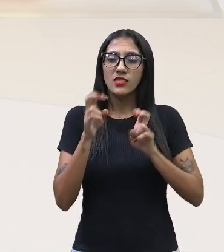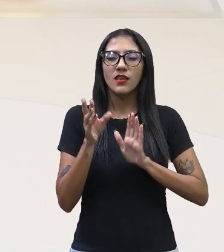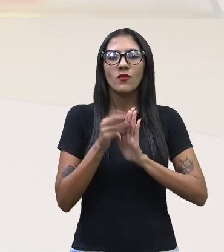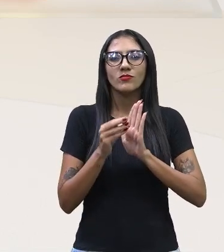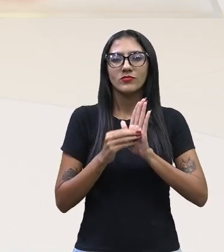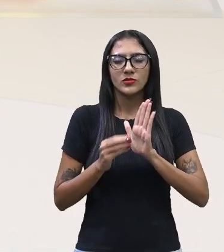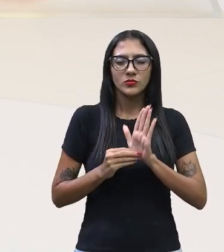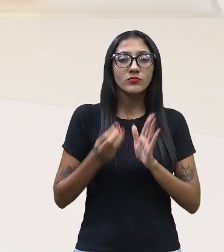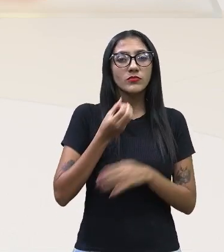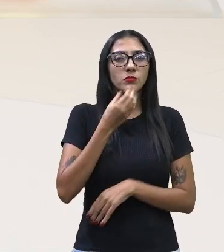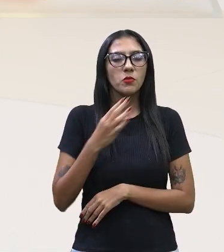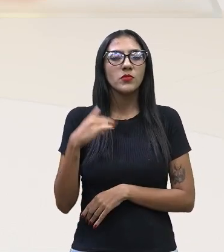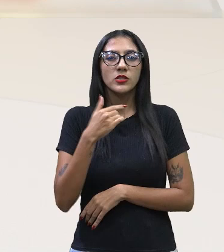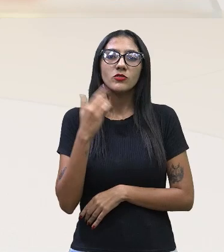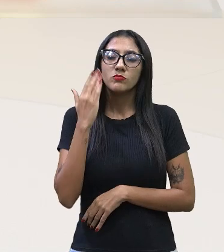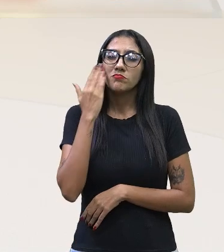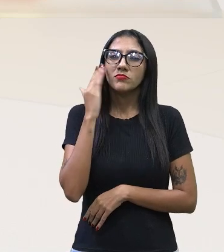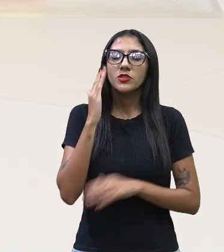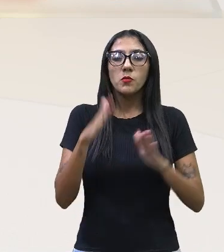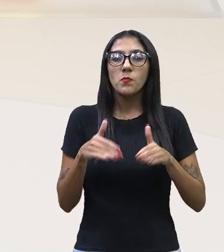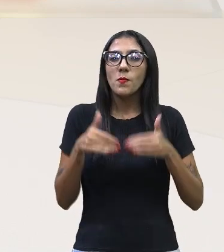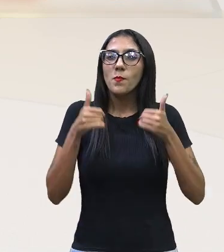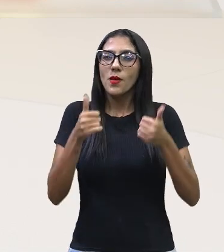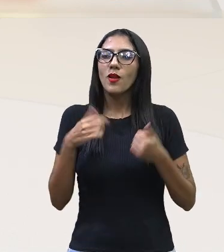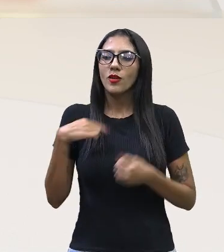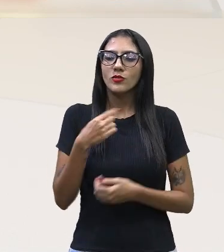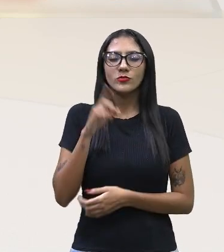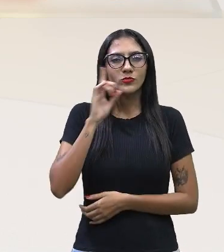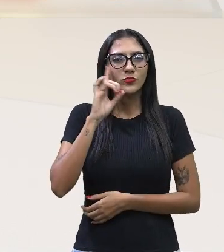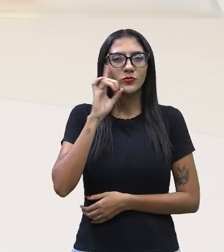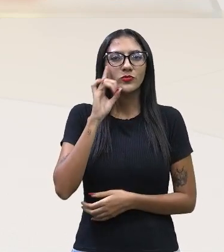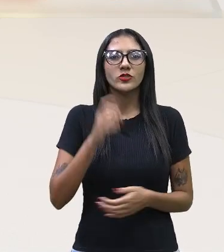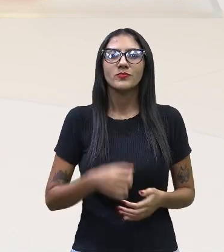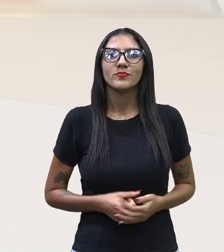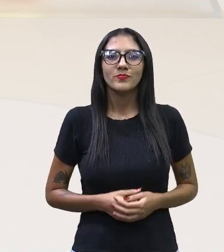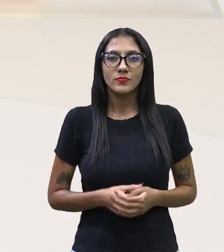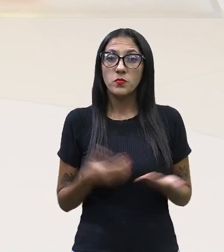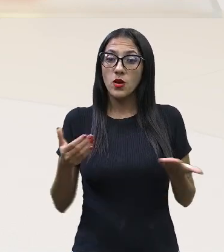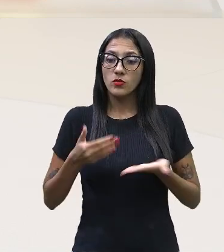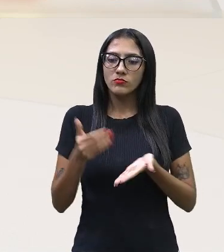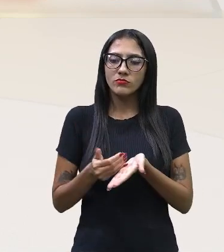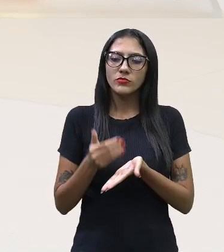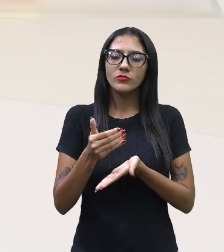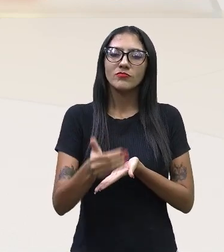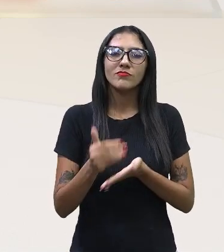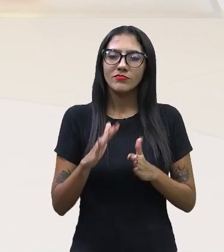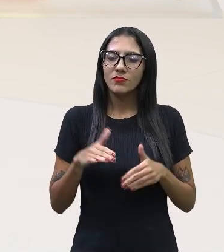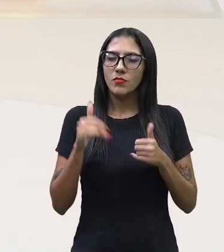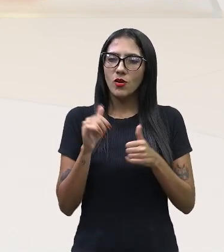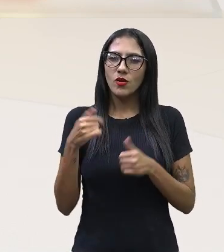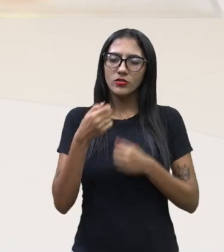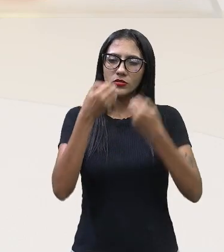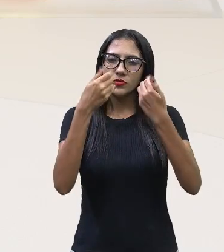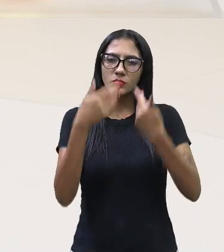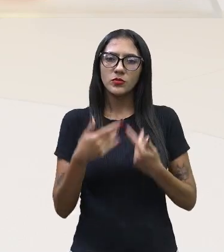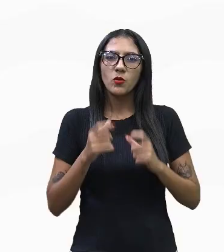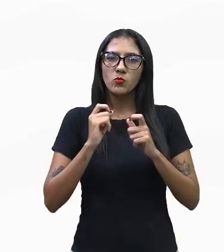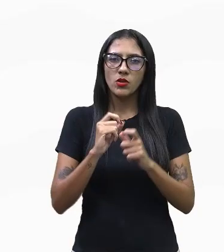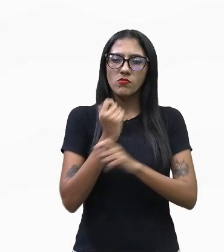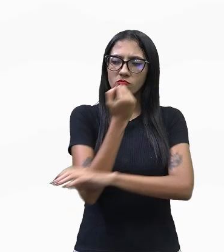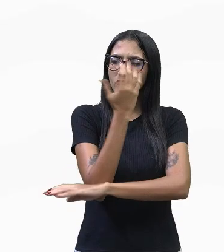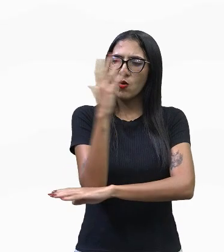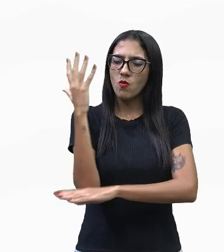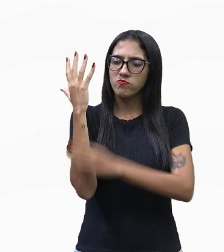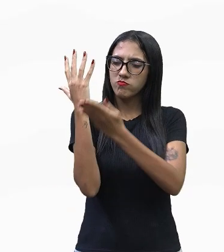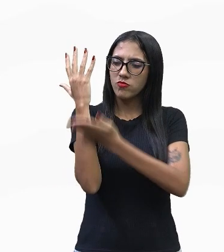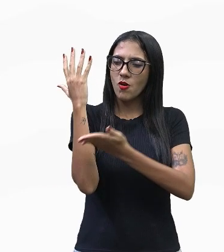nos ajudar a compreender melhor o nosso cotidiano. E, para a gente começar, nada é melhor do que falar sobre o desmatamento.